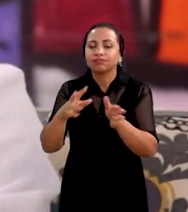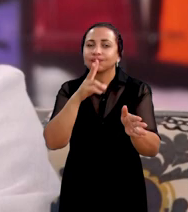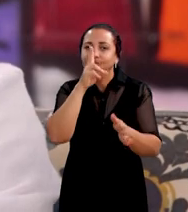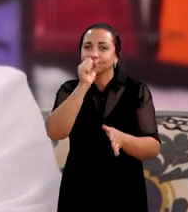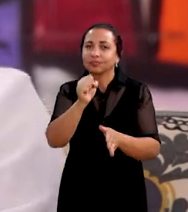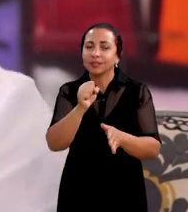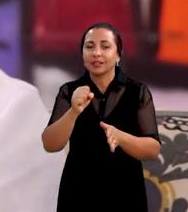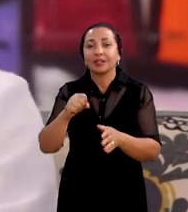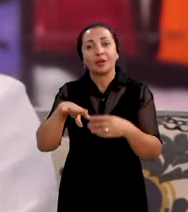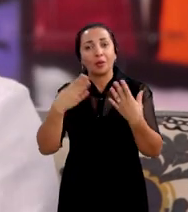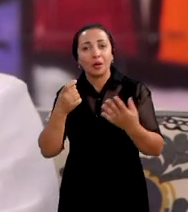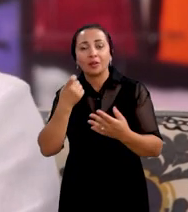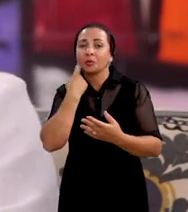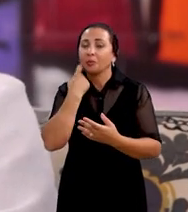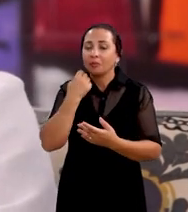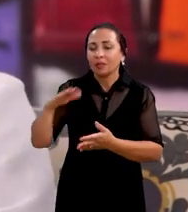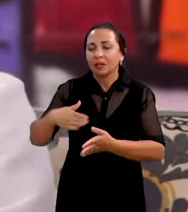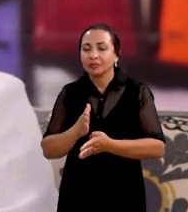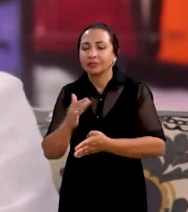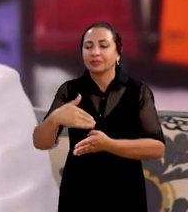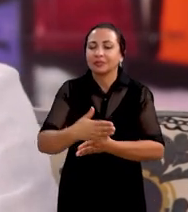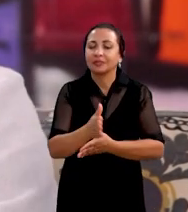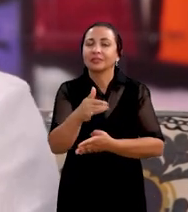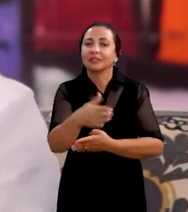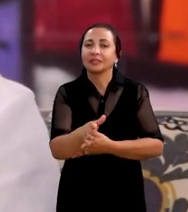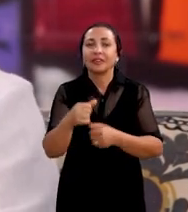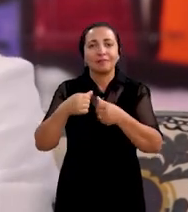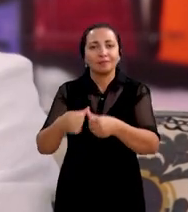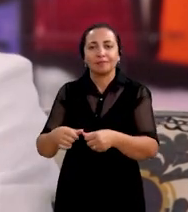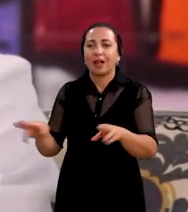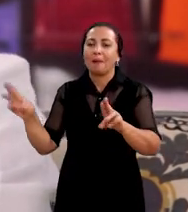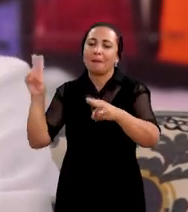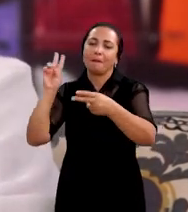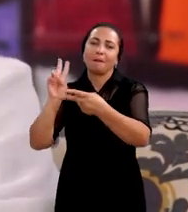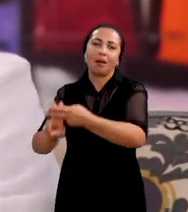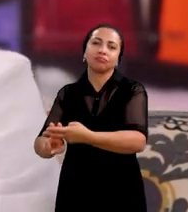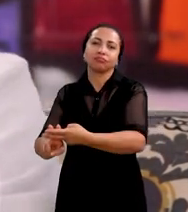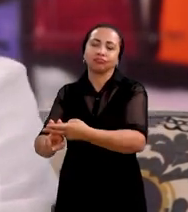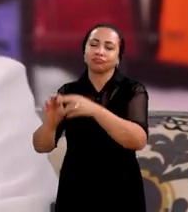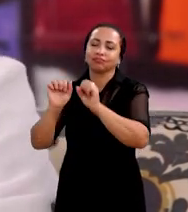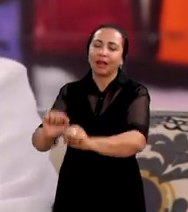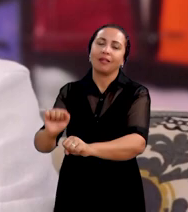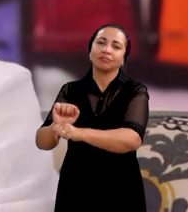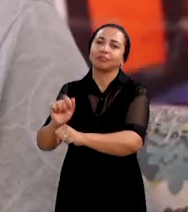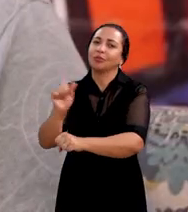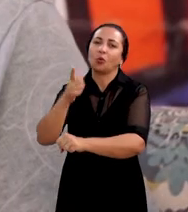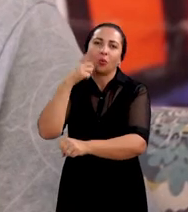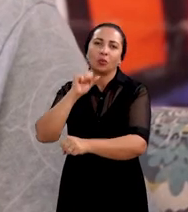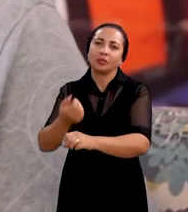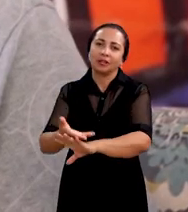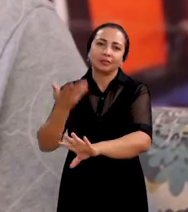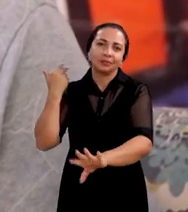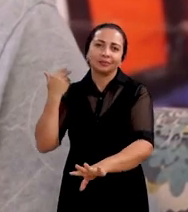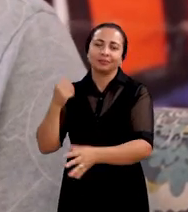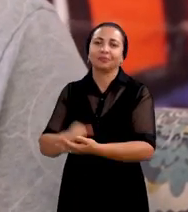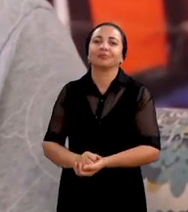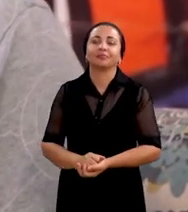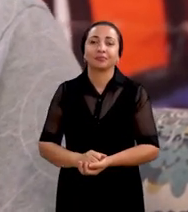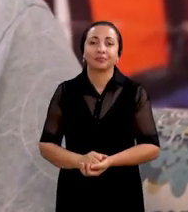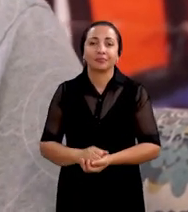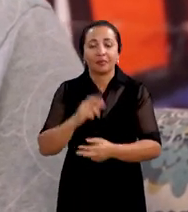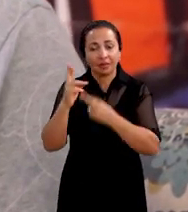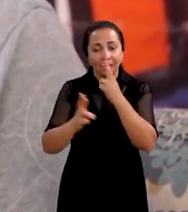e o peixe ao nadar de acordo com essas correntes ele fica preso ali e não consegue sair. Com relação à questão da